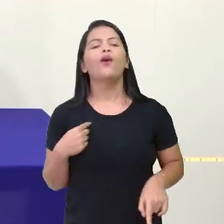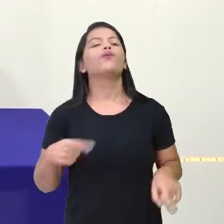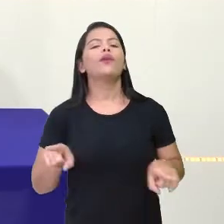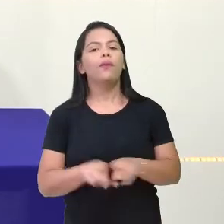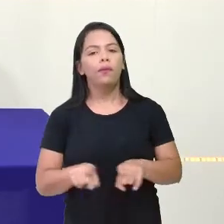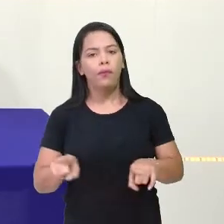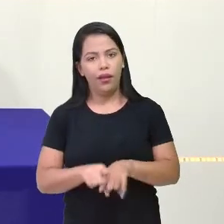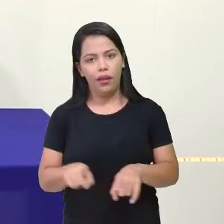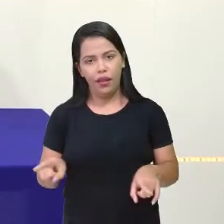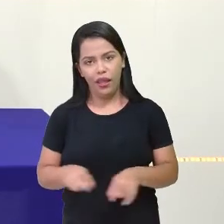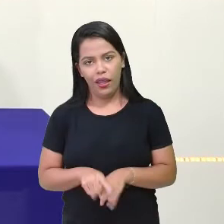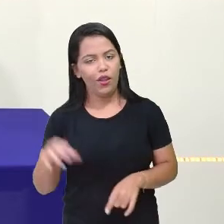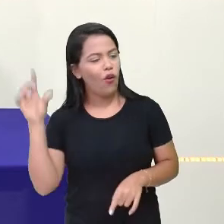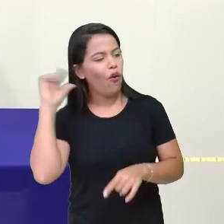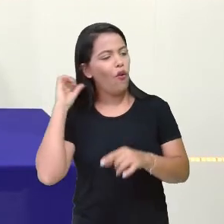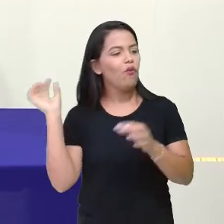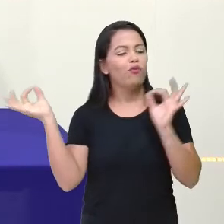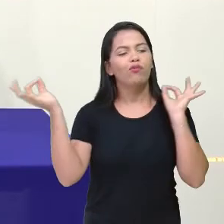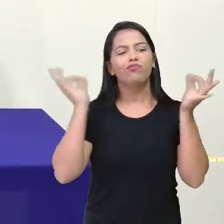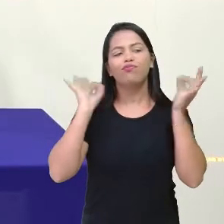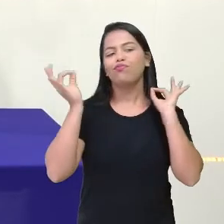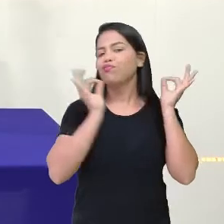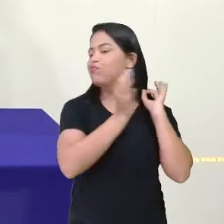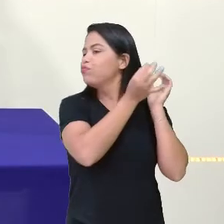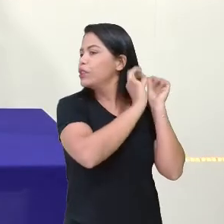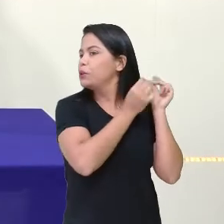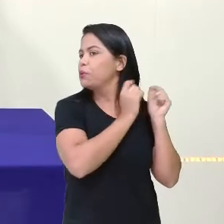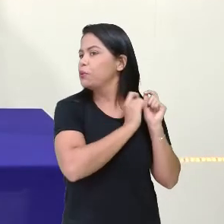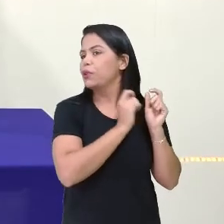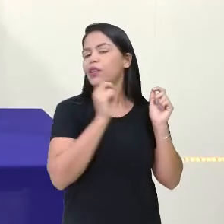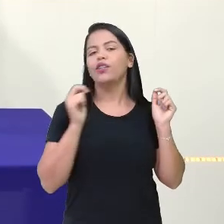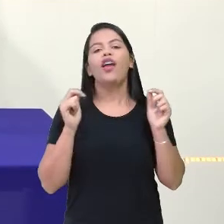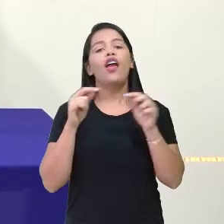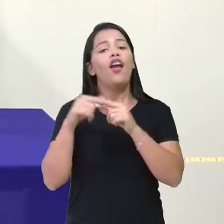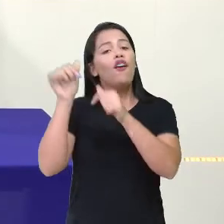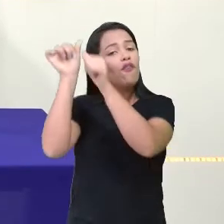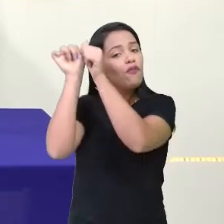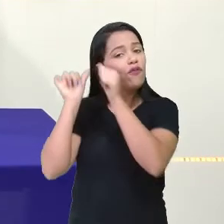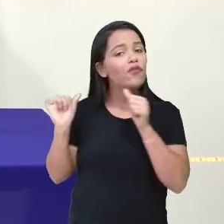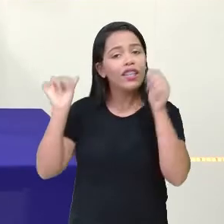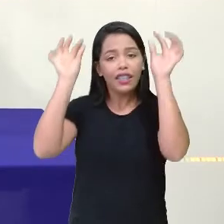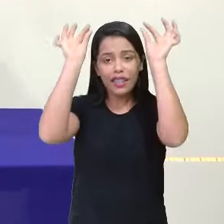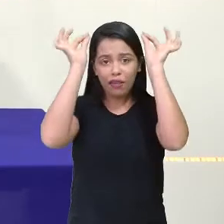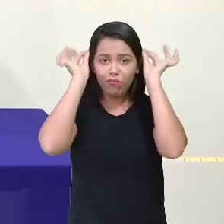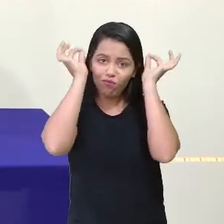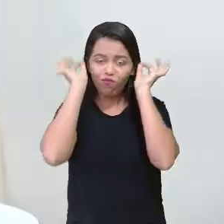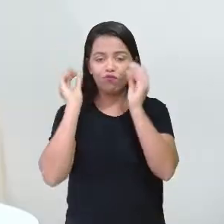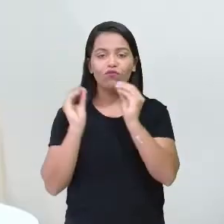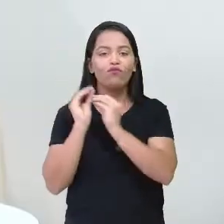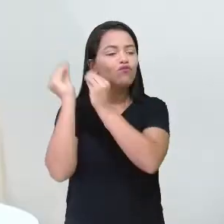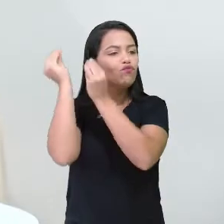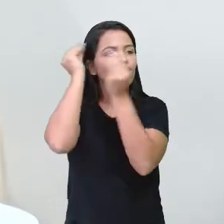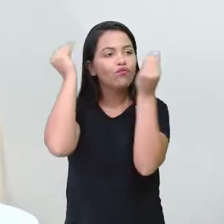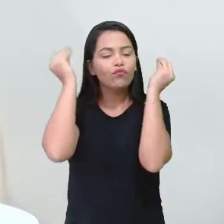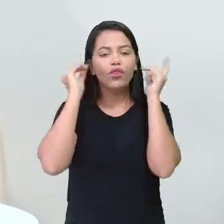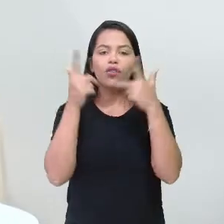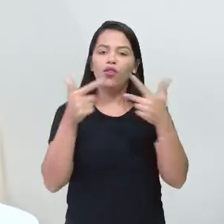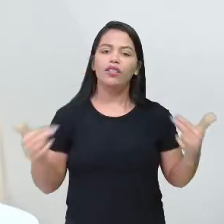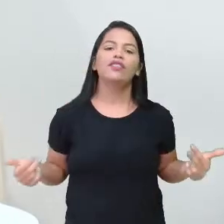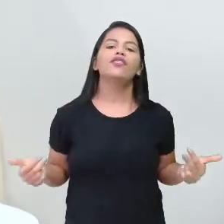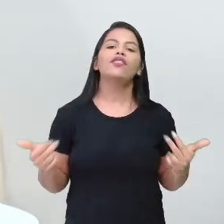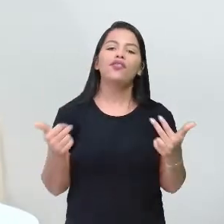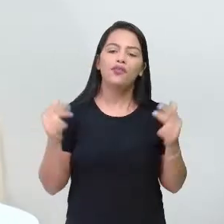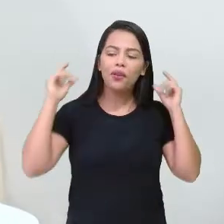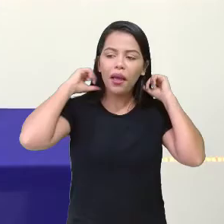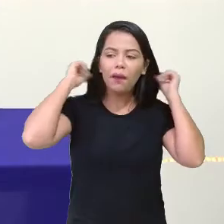também. Feitinhos de cabelo, viu professora Sandra? Eu comprei umas fitinhas para a gente colocar no nosso cabelo. Ah, que legal. Vamos lá, vamos preparar então.